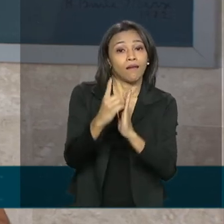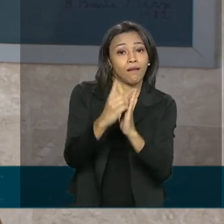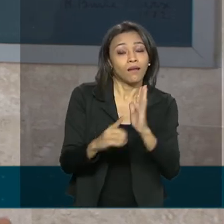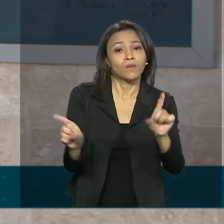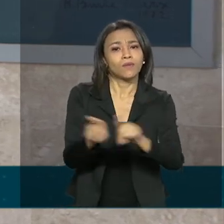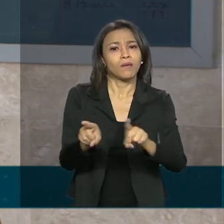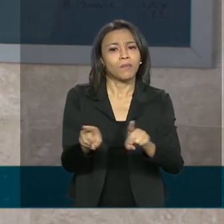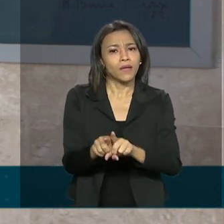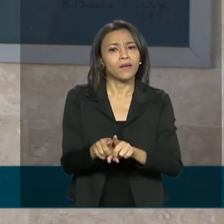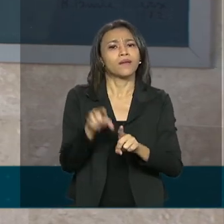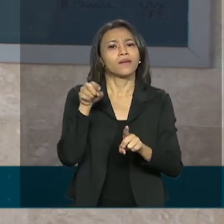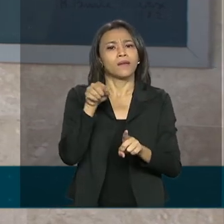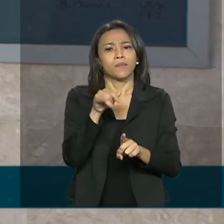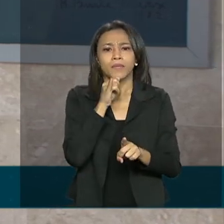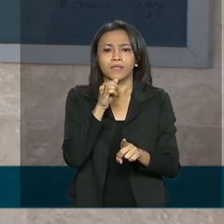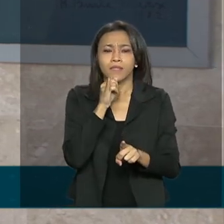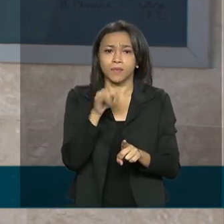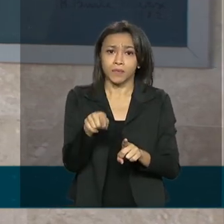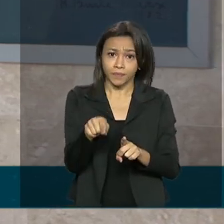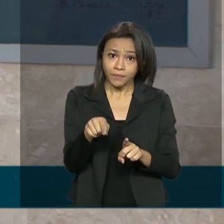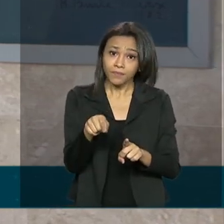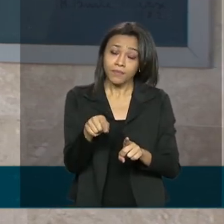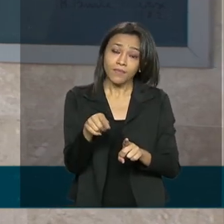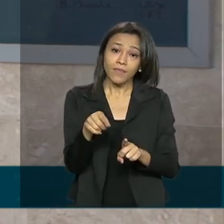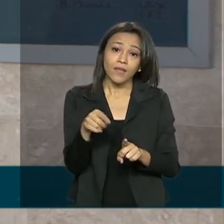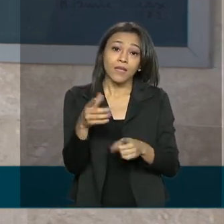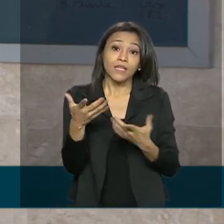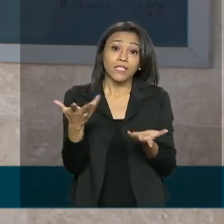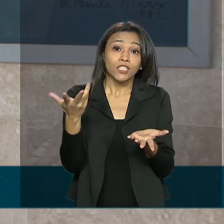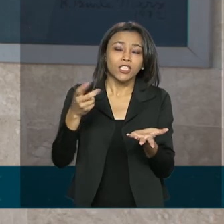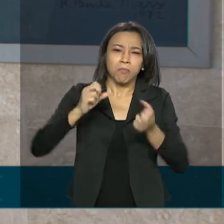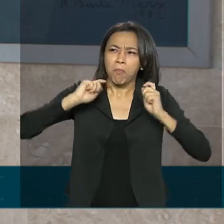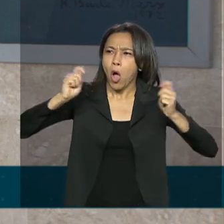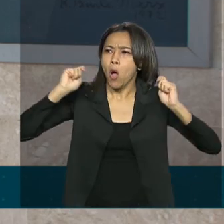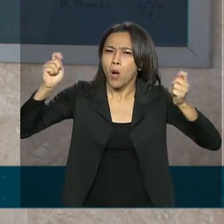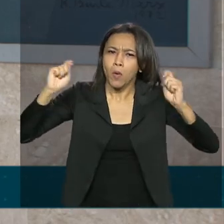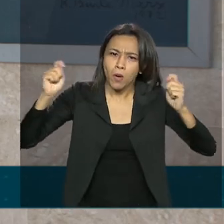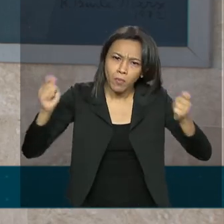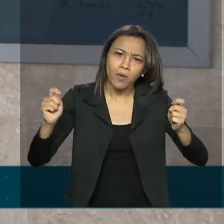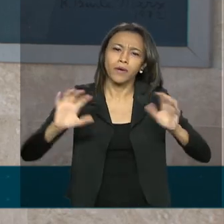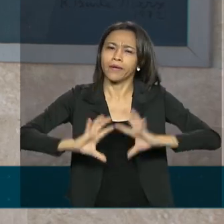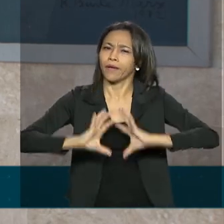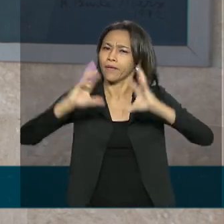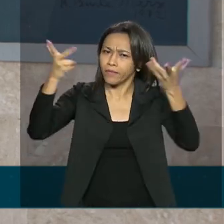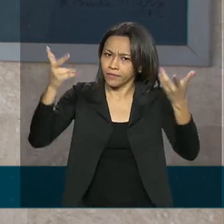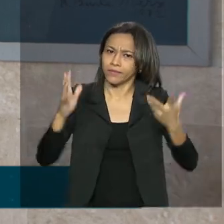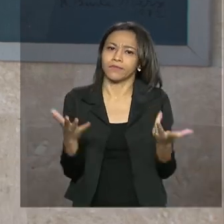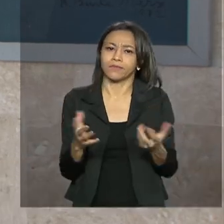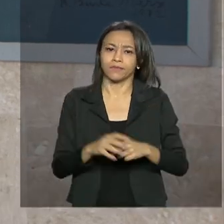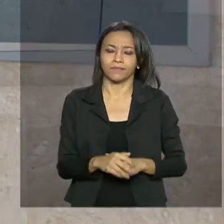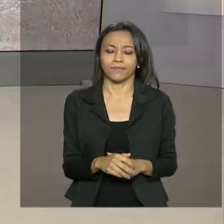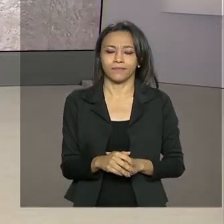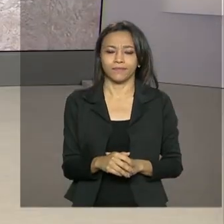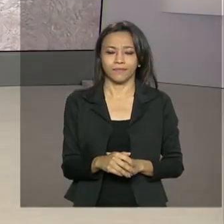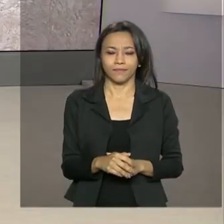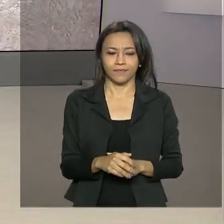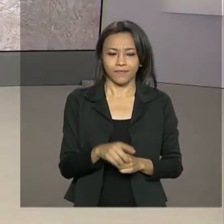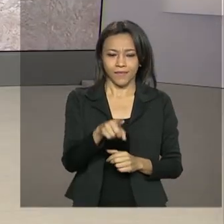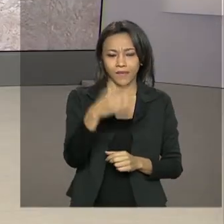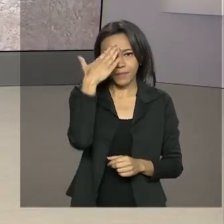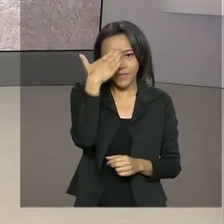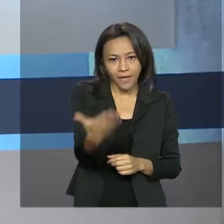essa retransmissão em casos excepcionais, Renata, como por exemplo de manifestações e eventos. Volto com você. Obrigada Selma pelas suas